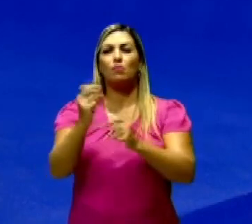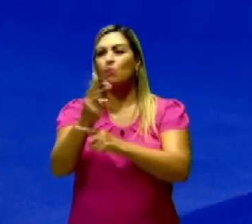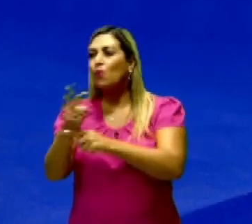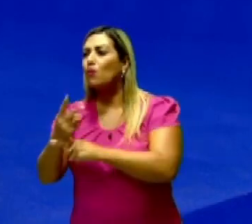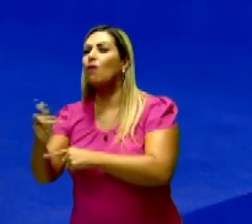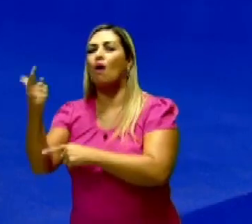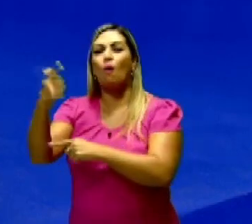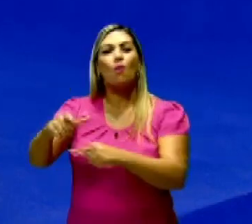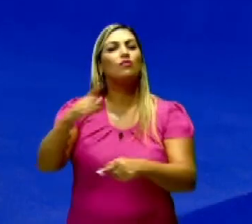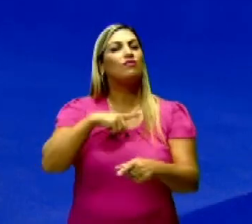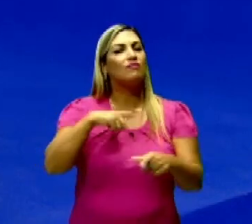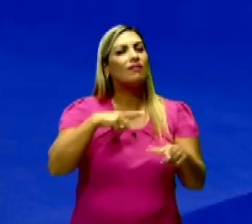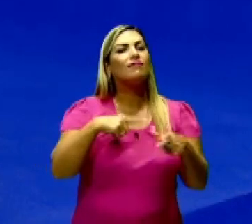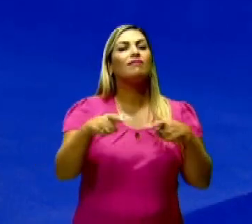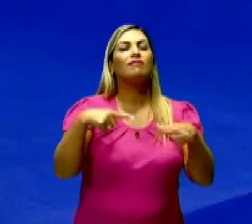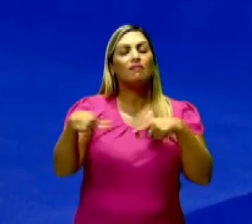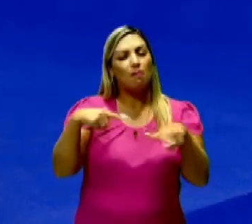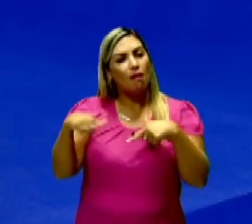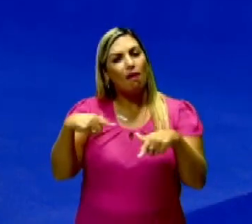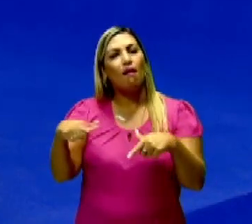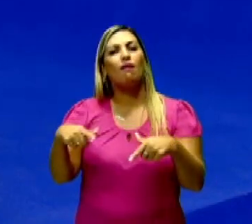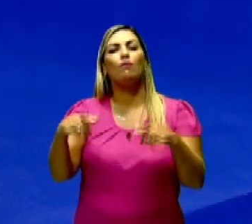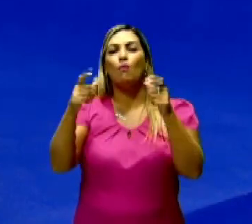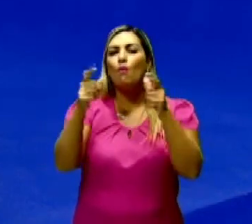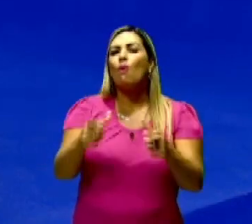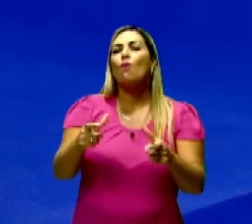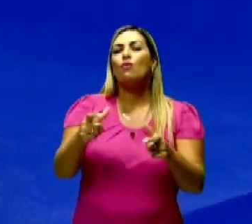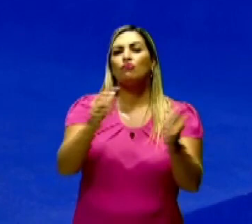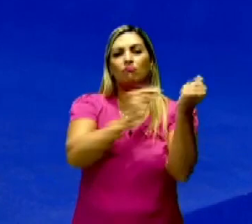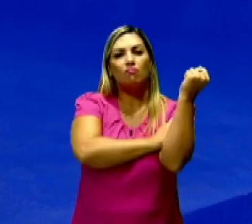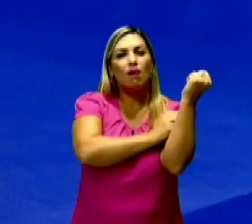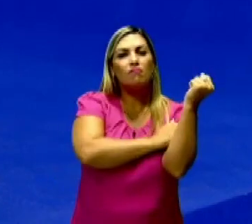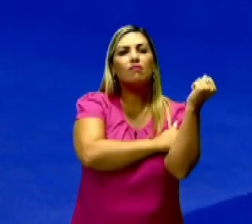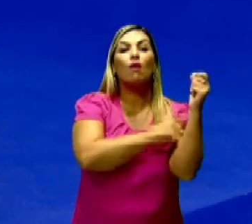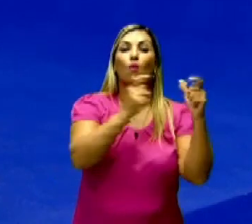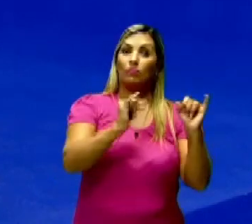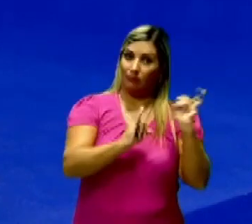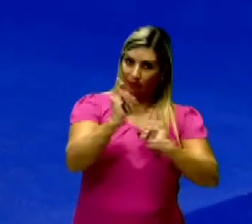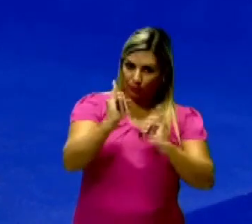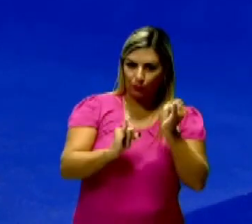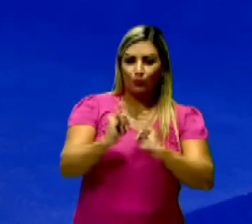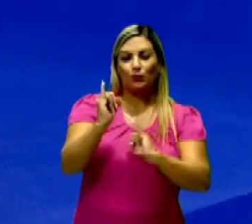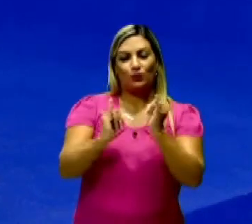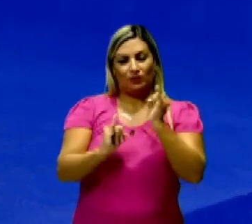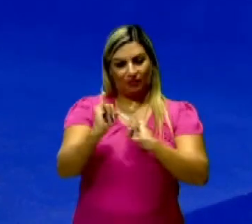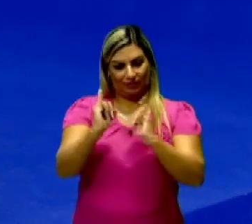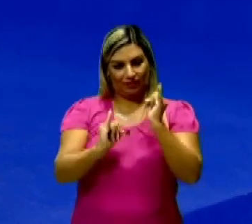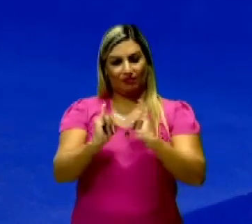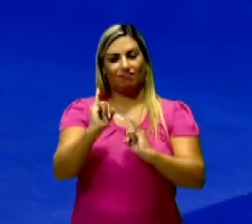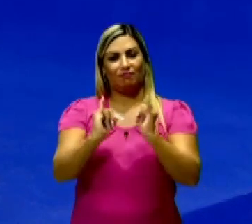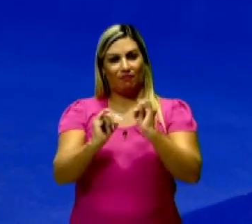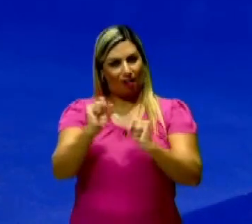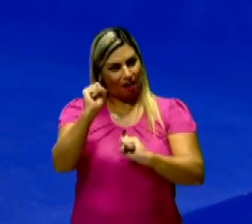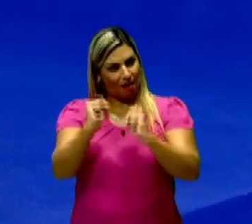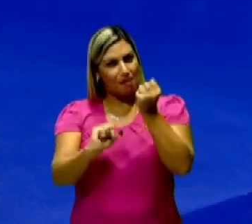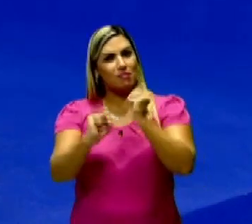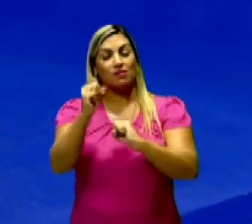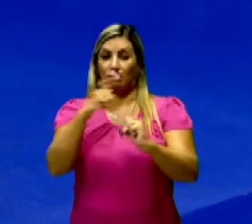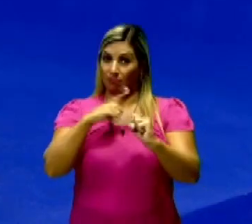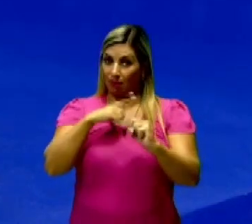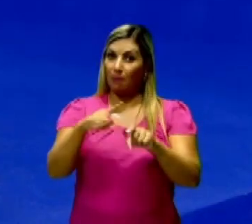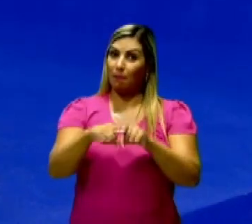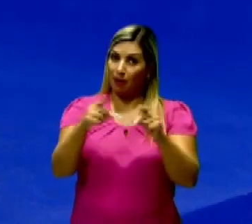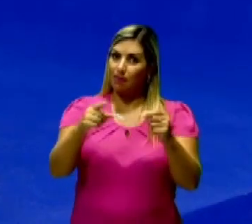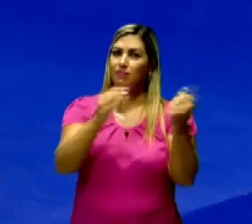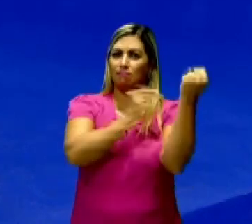tem trabalho. E onde estava precisando de mão de obra, braçal ainda, as indústrias, tá? As indústrias, elas têm máquinas, mas o